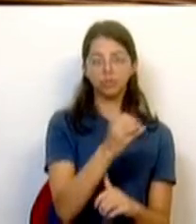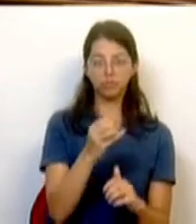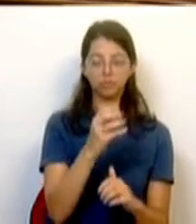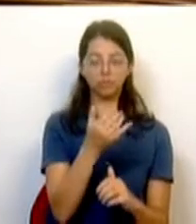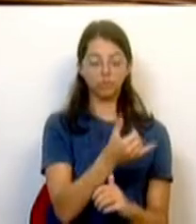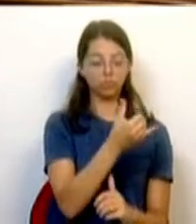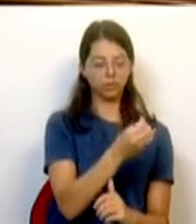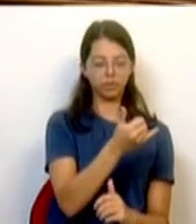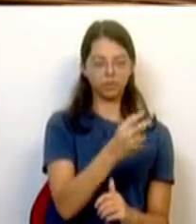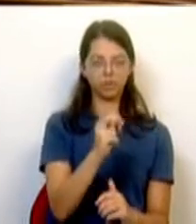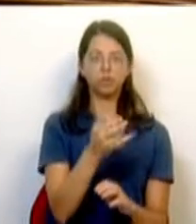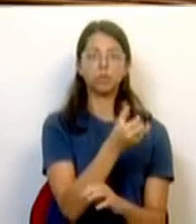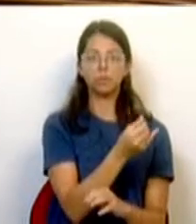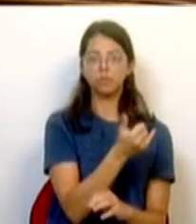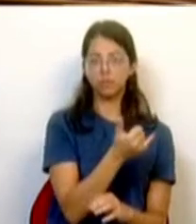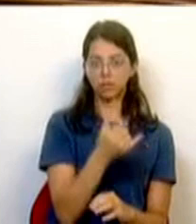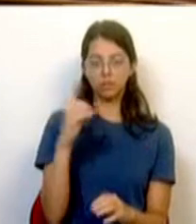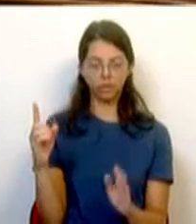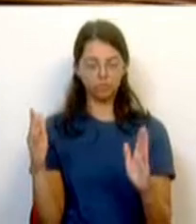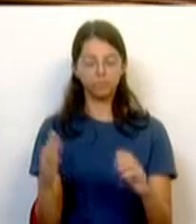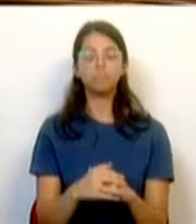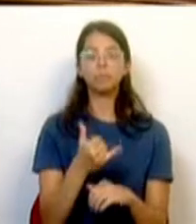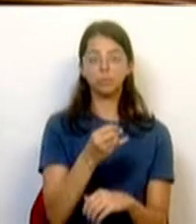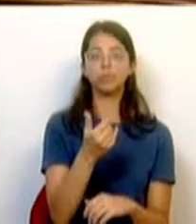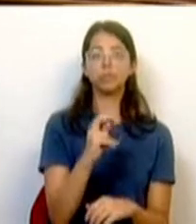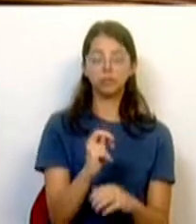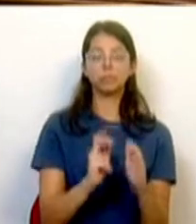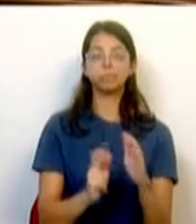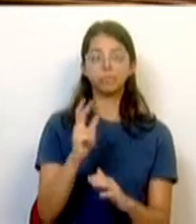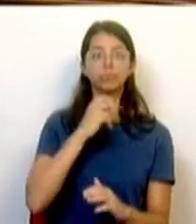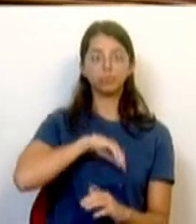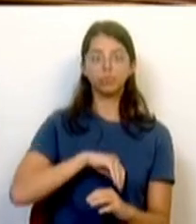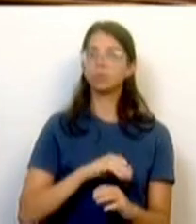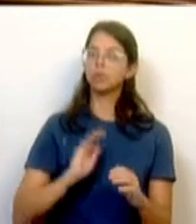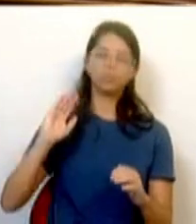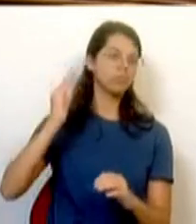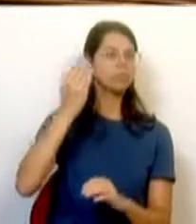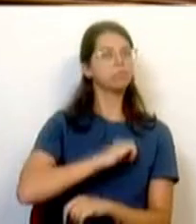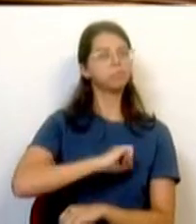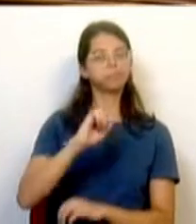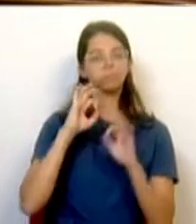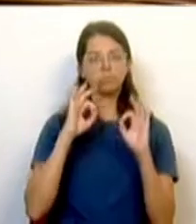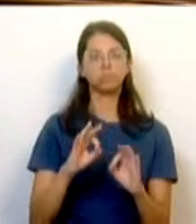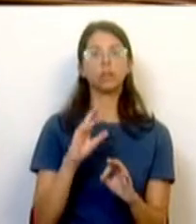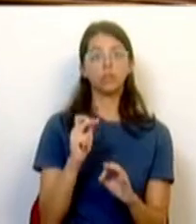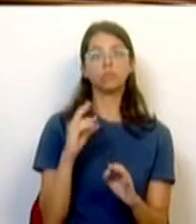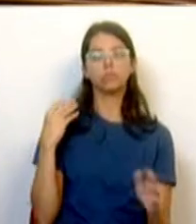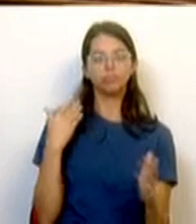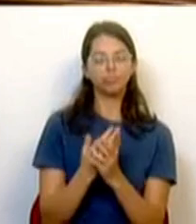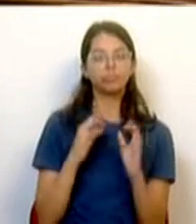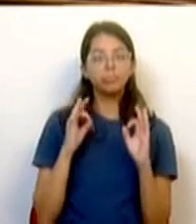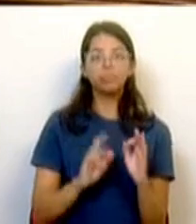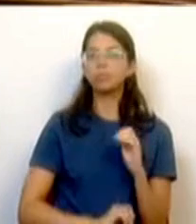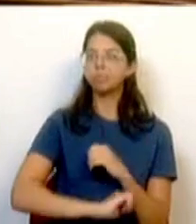2026. Em 2023, o aumento salarial previsto foi mesmo o maior dos últimos 10 anos. O maior da última